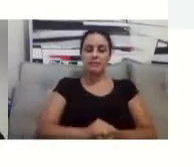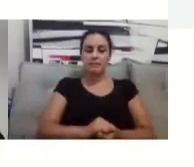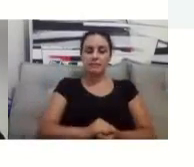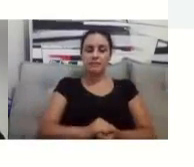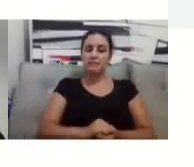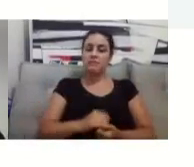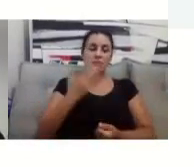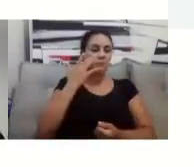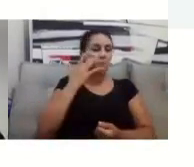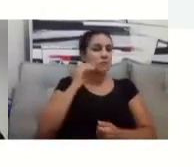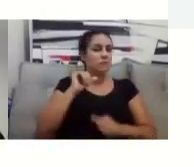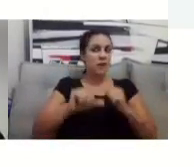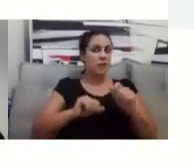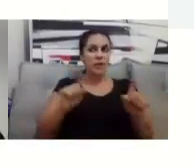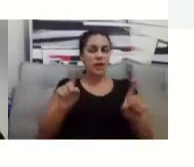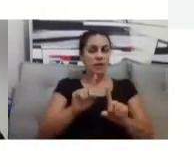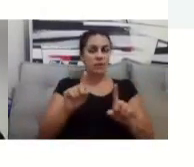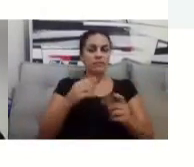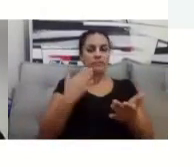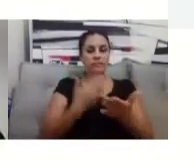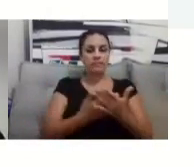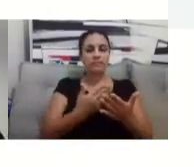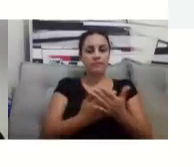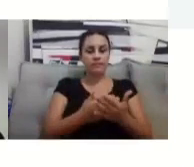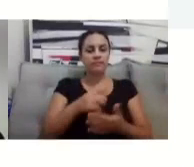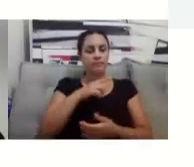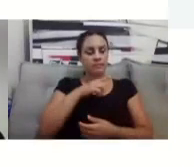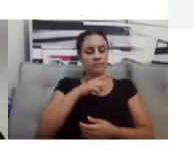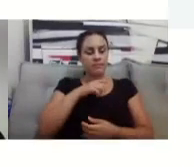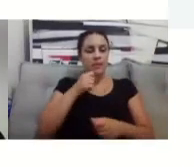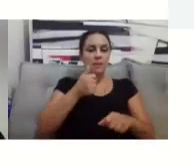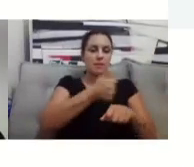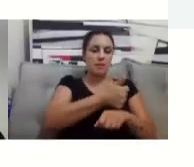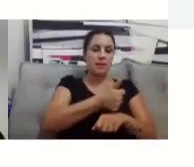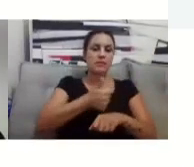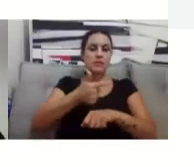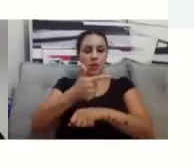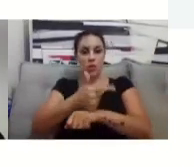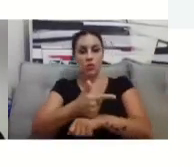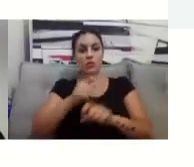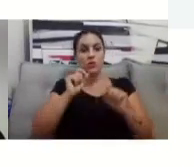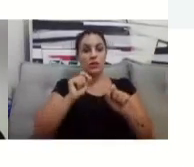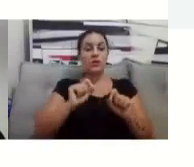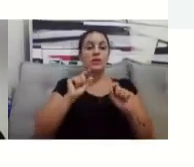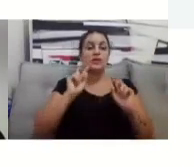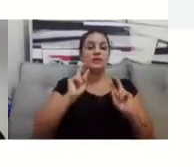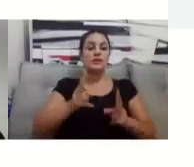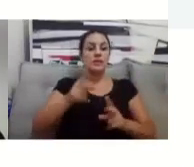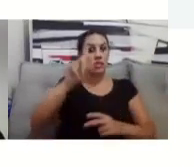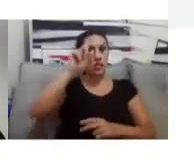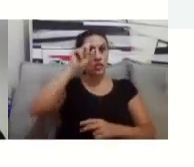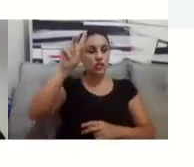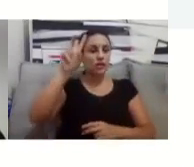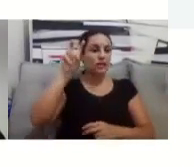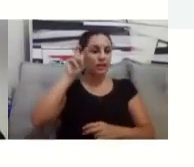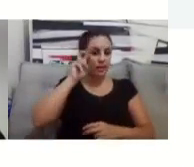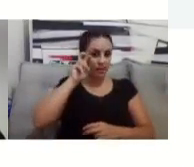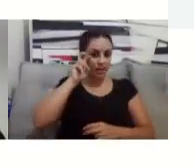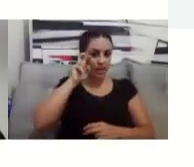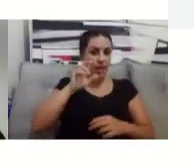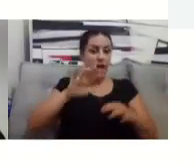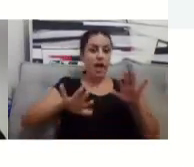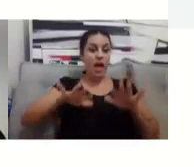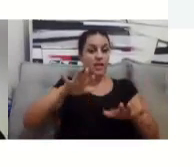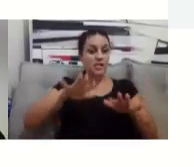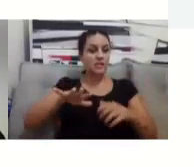aulas acontecem no primeiro e segundo período, preferencialmente às quintas-feiras e esporadicamente às segundas-feiras,